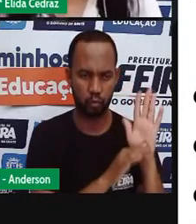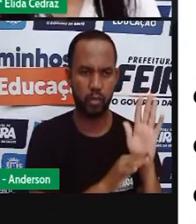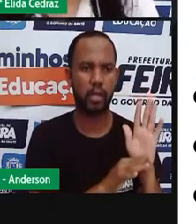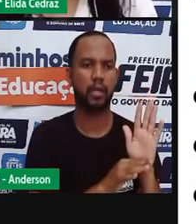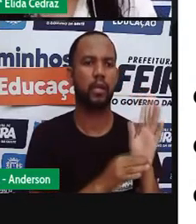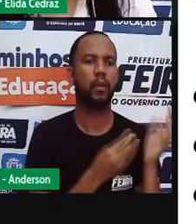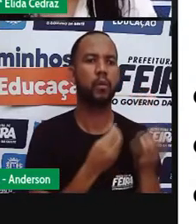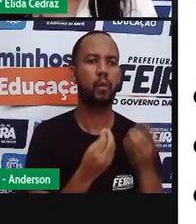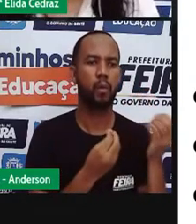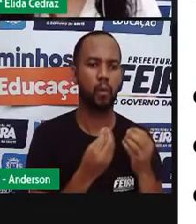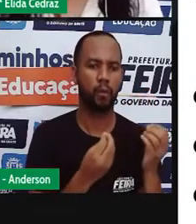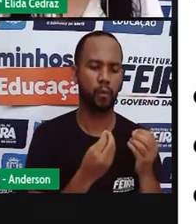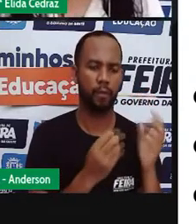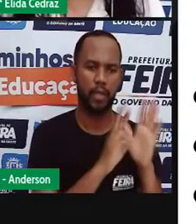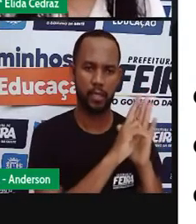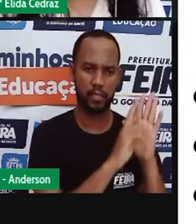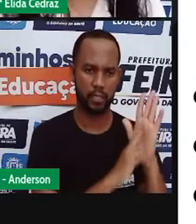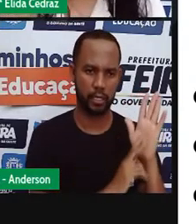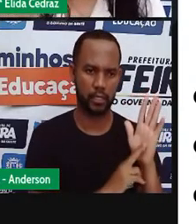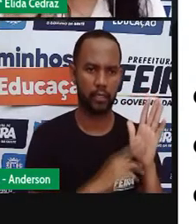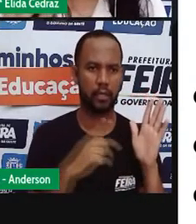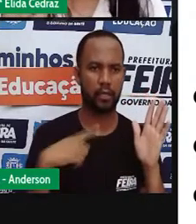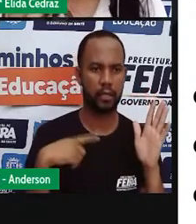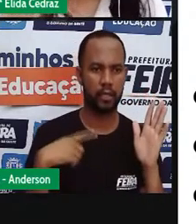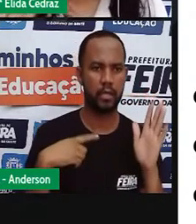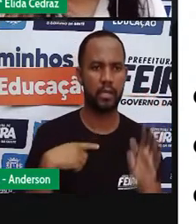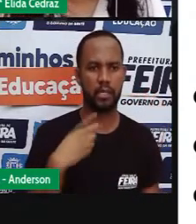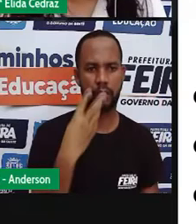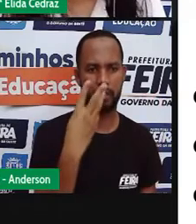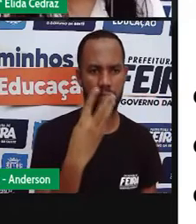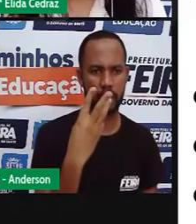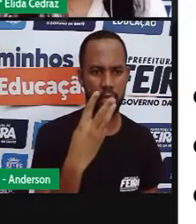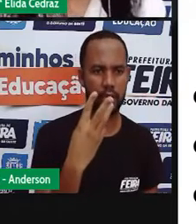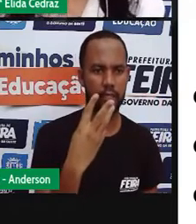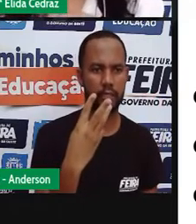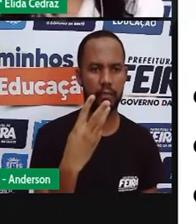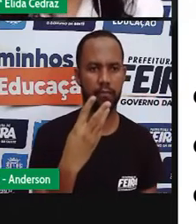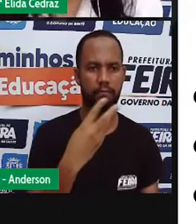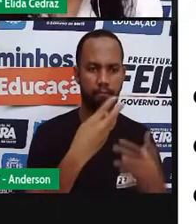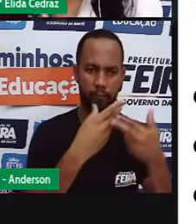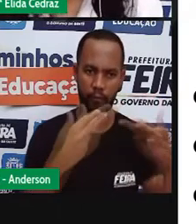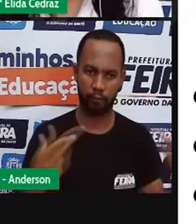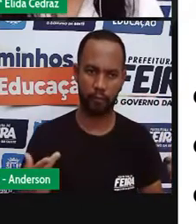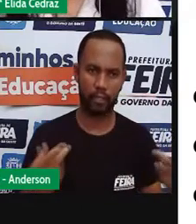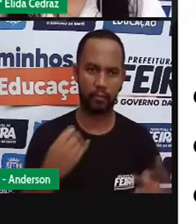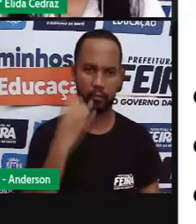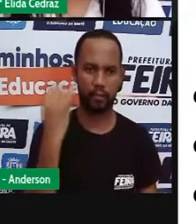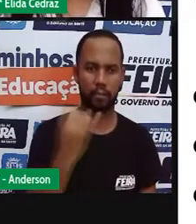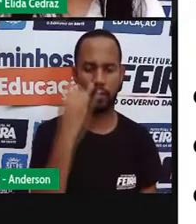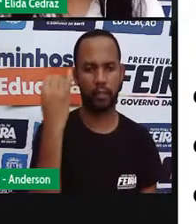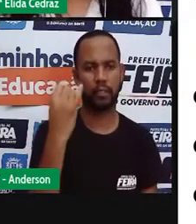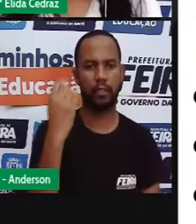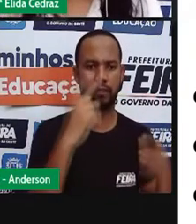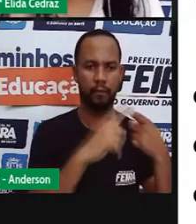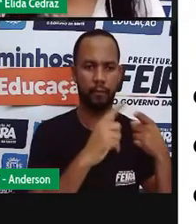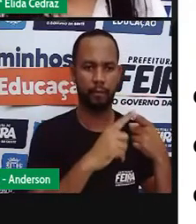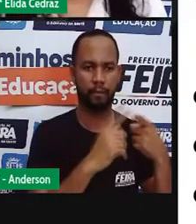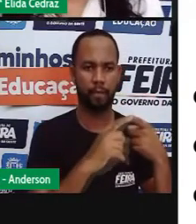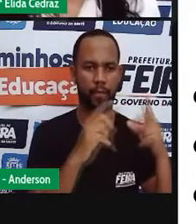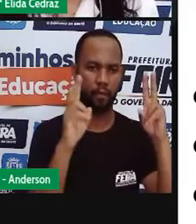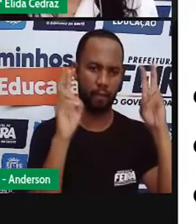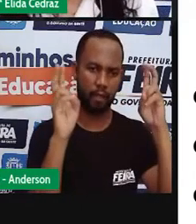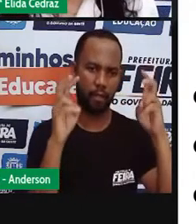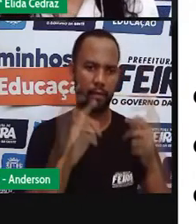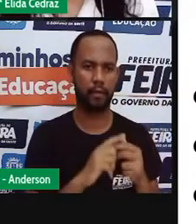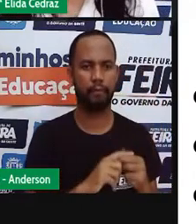texto receita, nós temos três elementos muito importantes. Título, ingredientes e